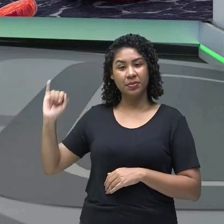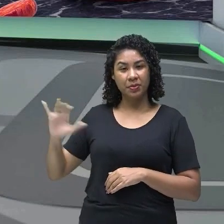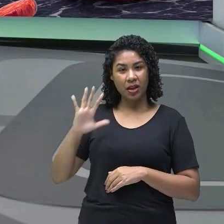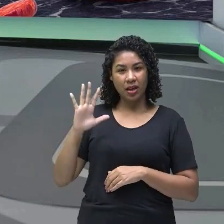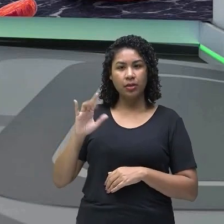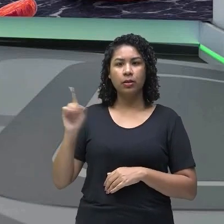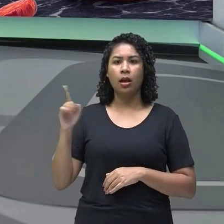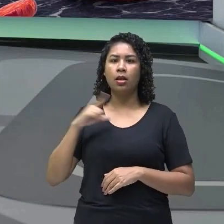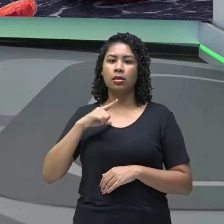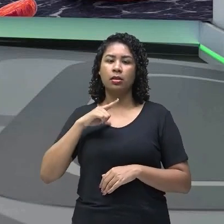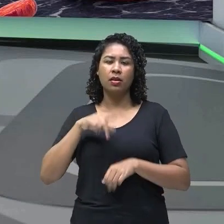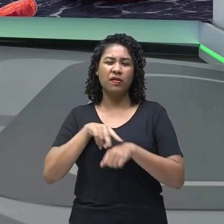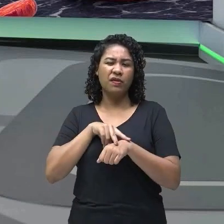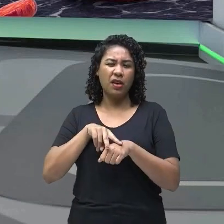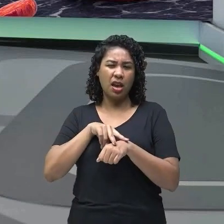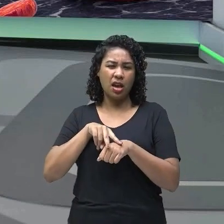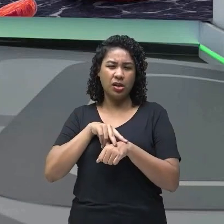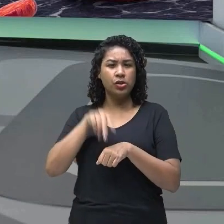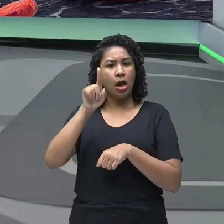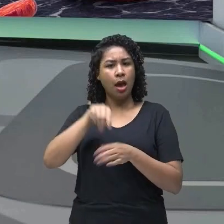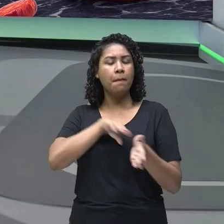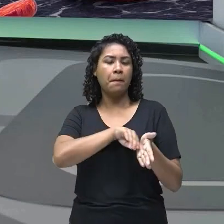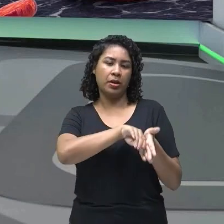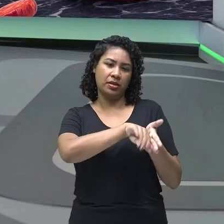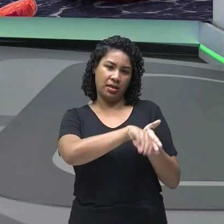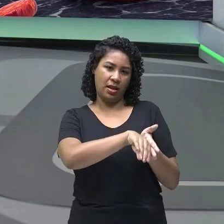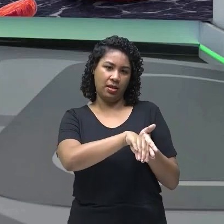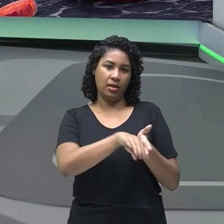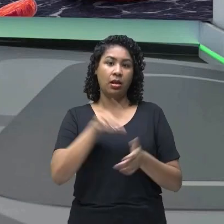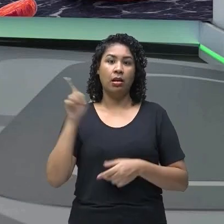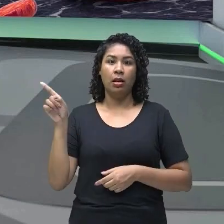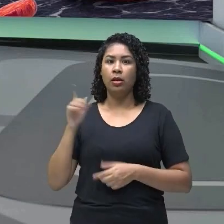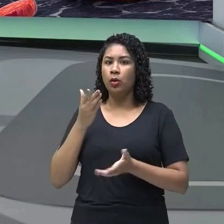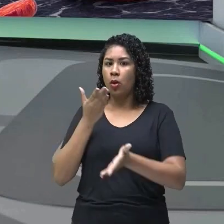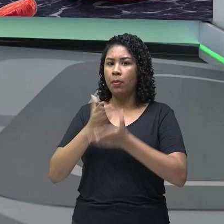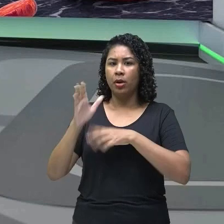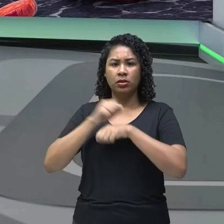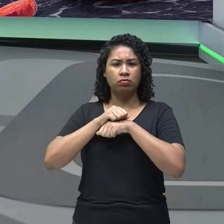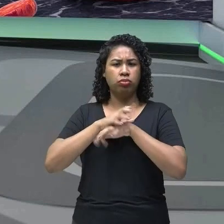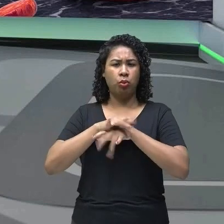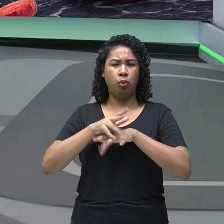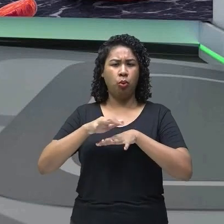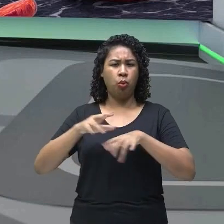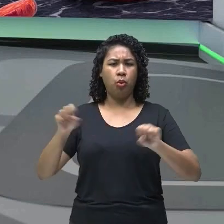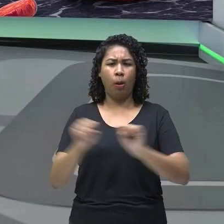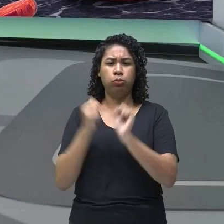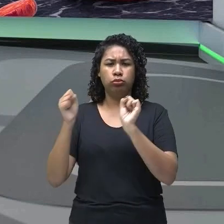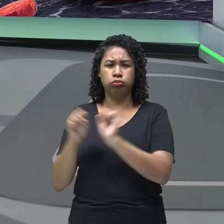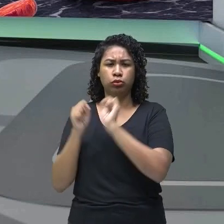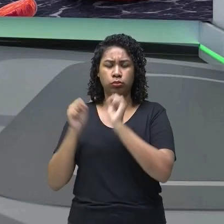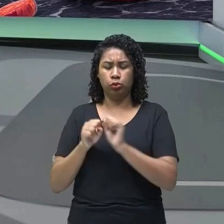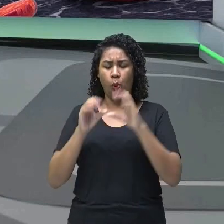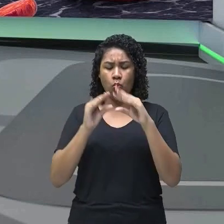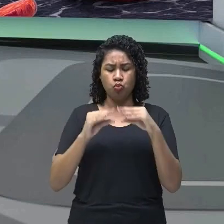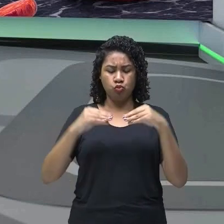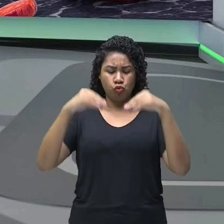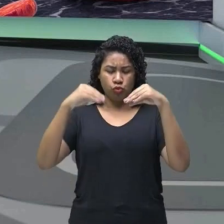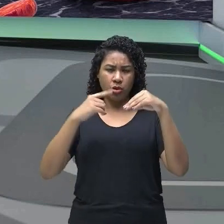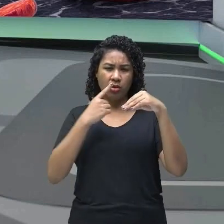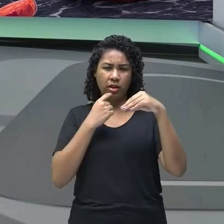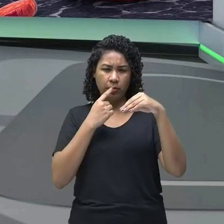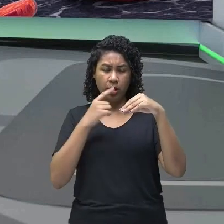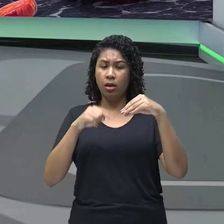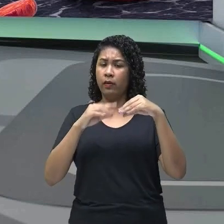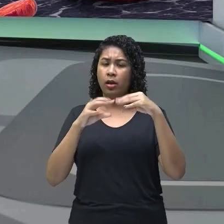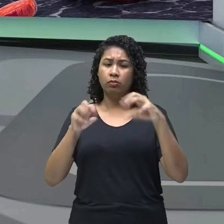esses de verde como se fosse uma bactéria e eles vão atacando e vão destruindo o organismo, fazendo com que a